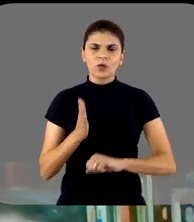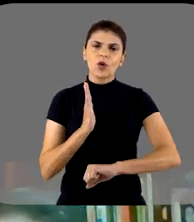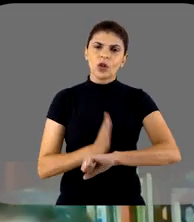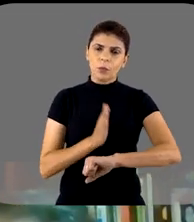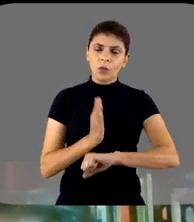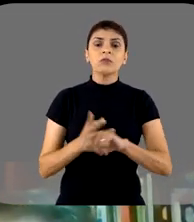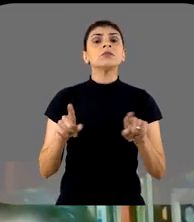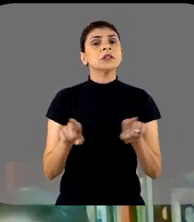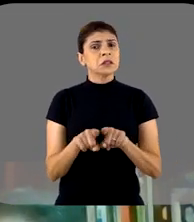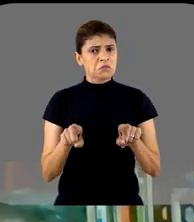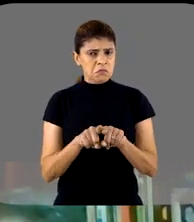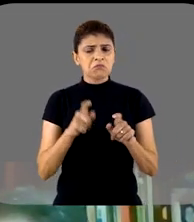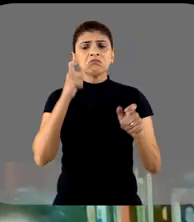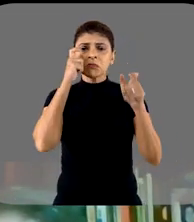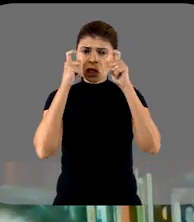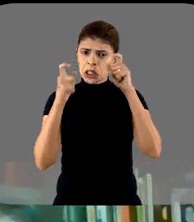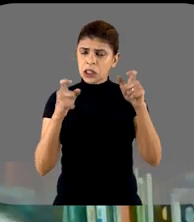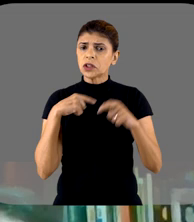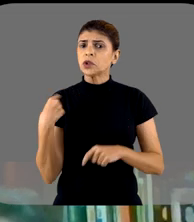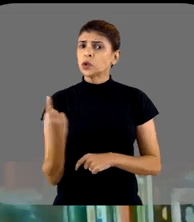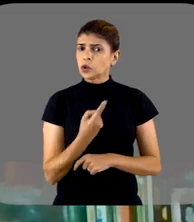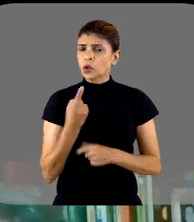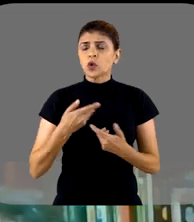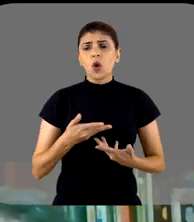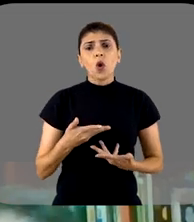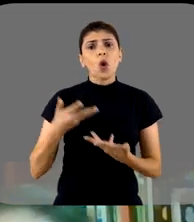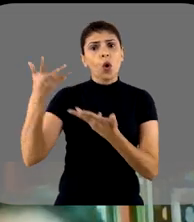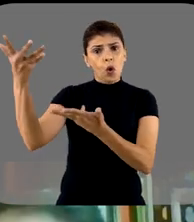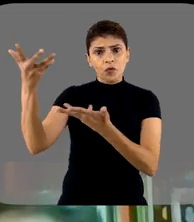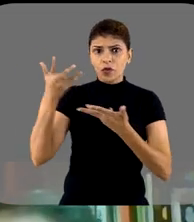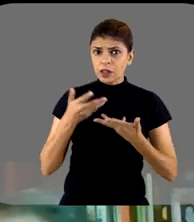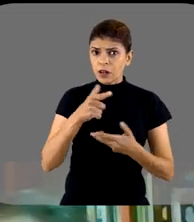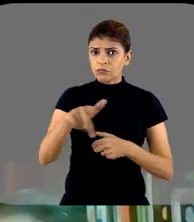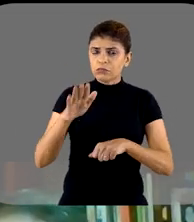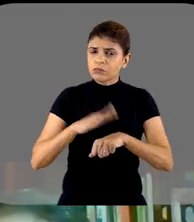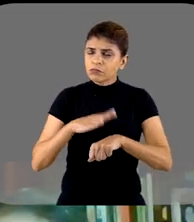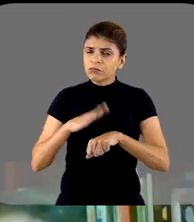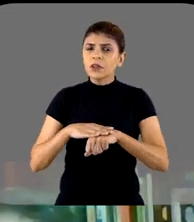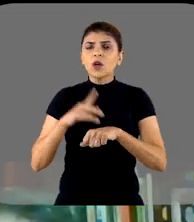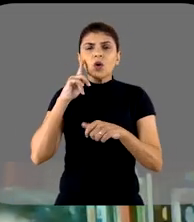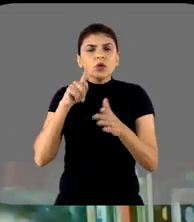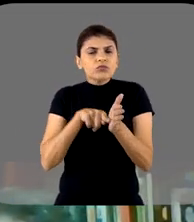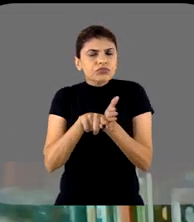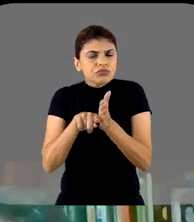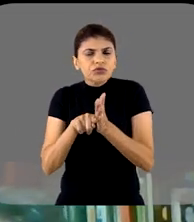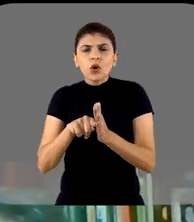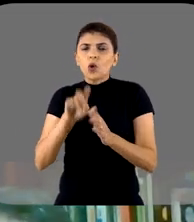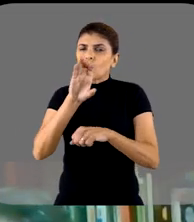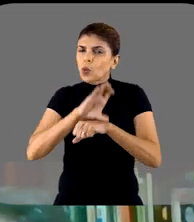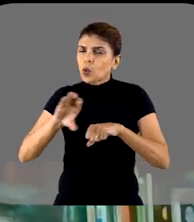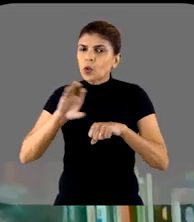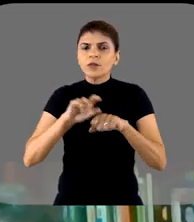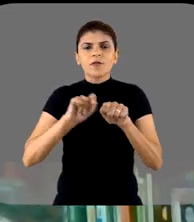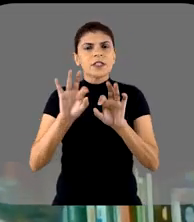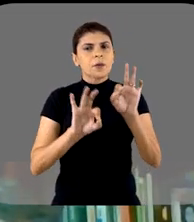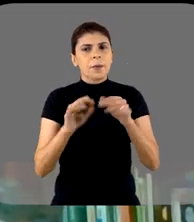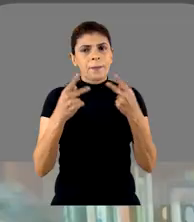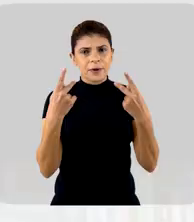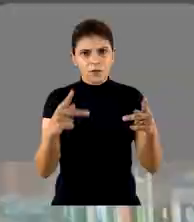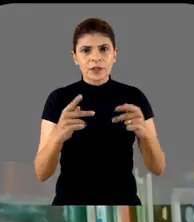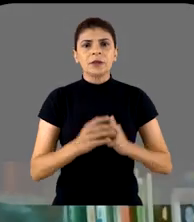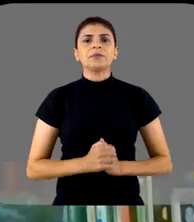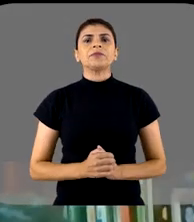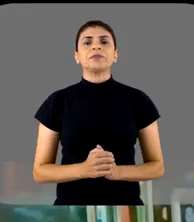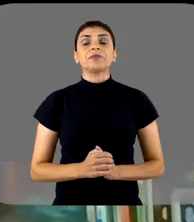Então, é uma oportunidade muito interessante, e por isso nós te convidamos a mergulhar nesse curso de cabeça. Ele foi feito para você.